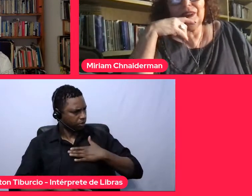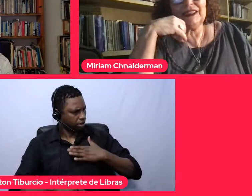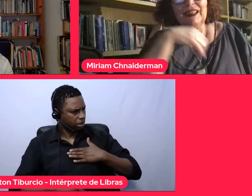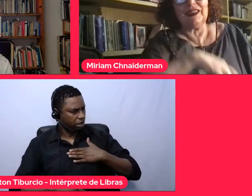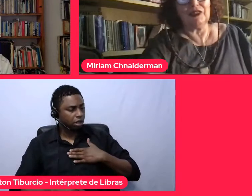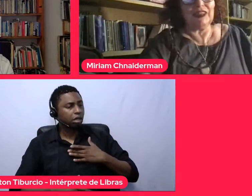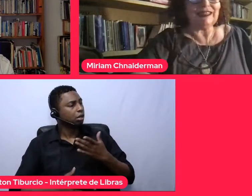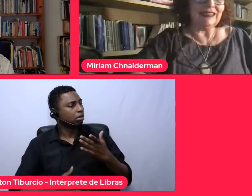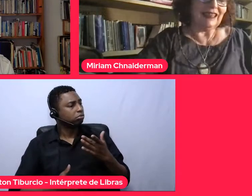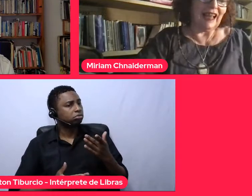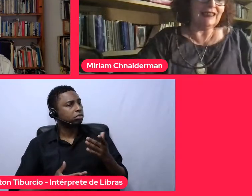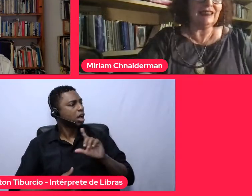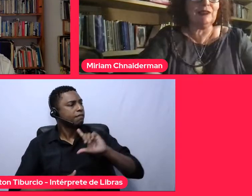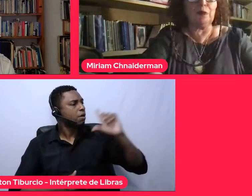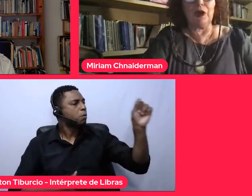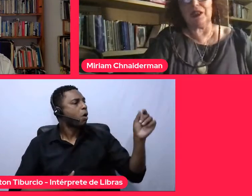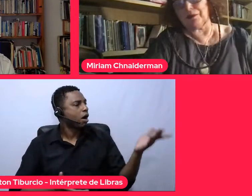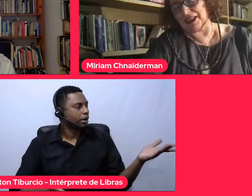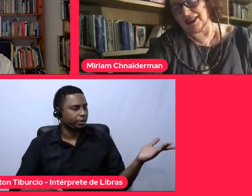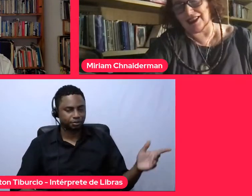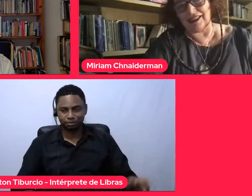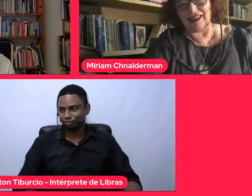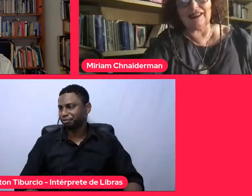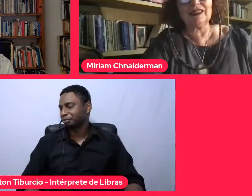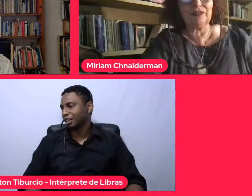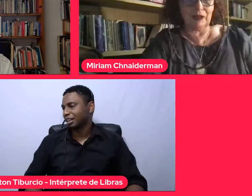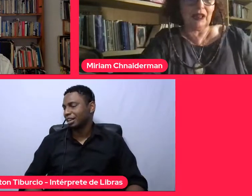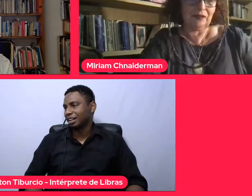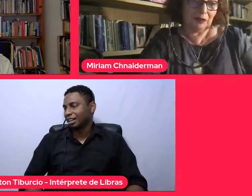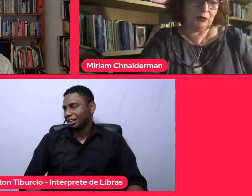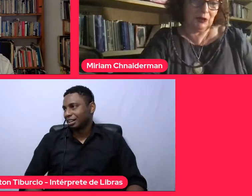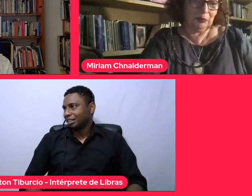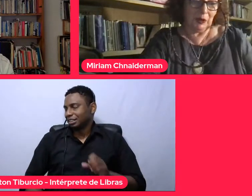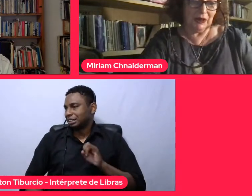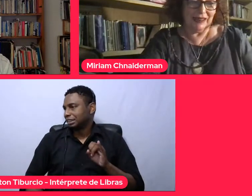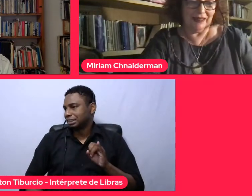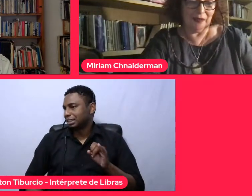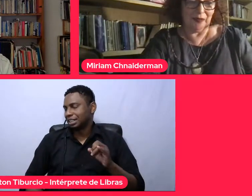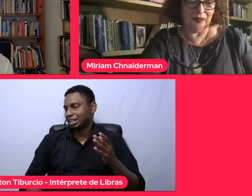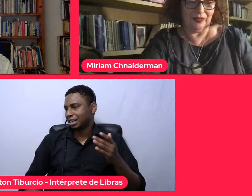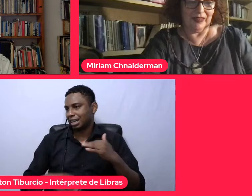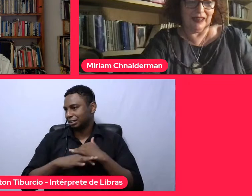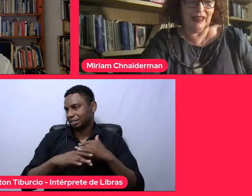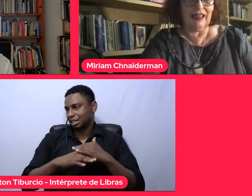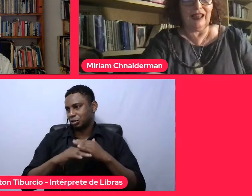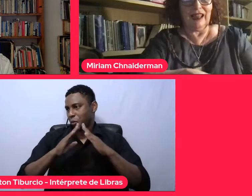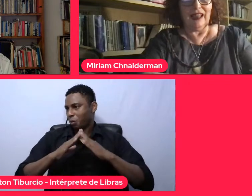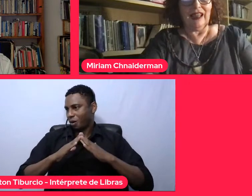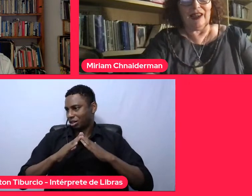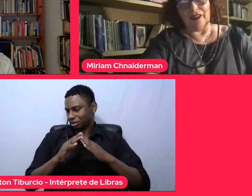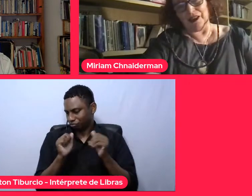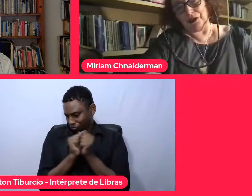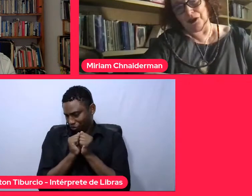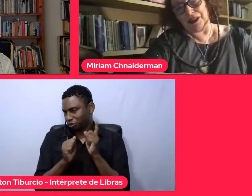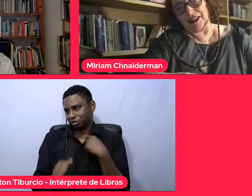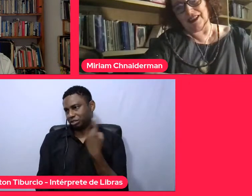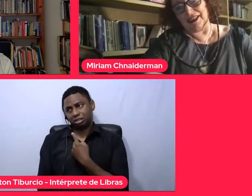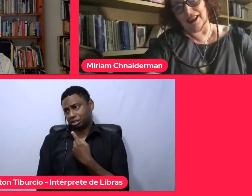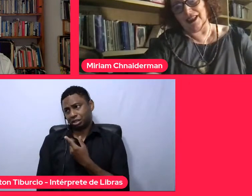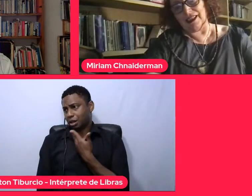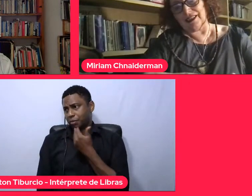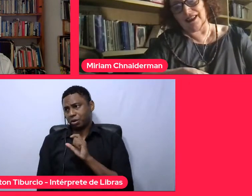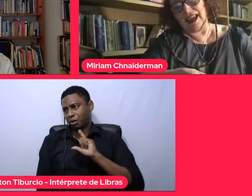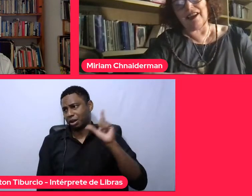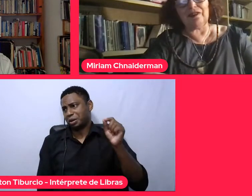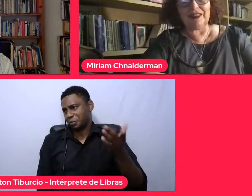Pois é, quando a cidade não mora mais na gente, vamos embora, eu acho que